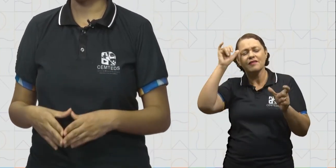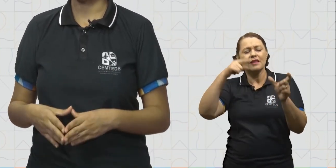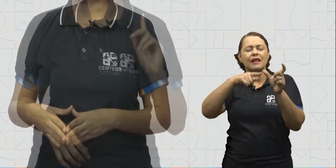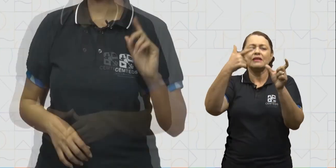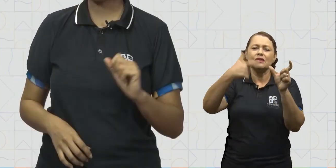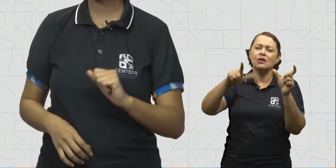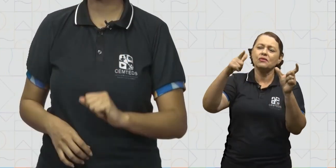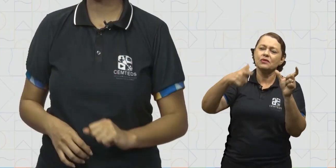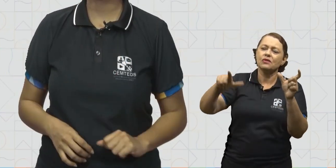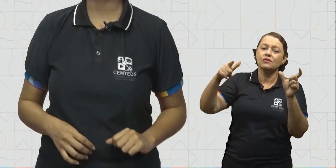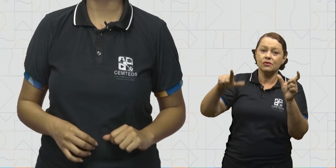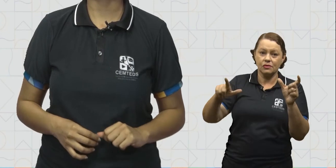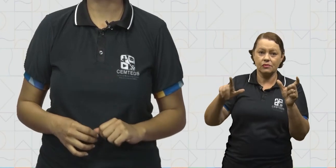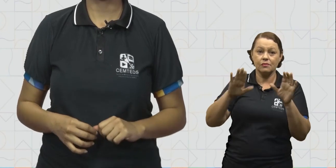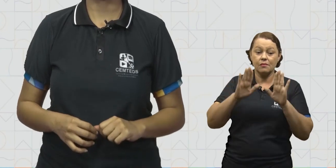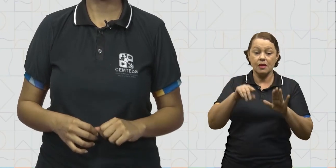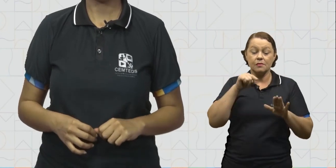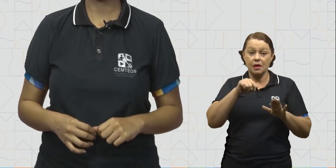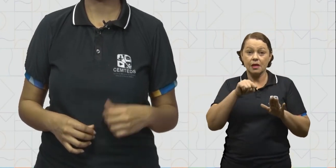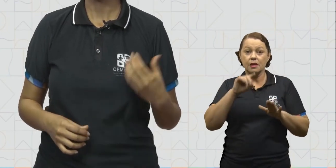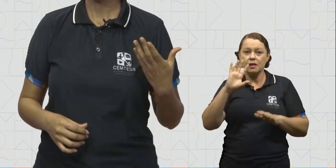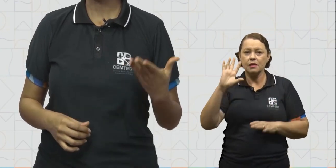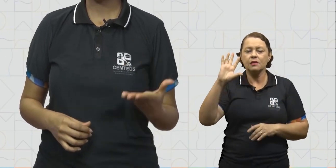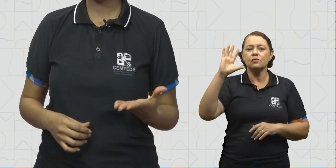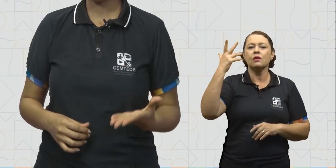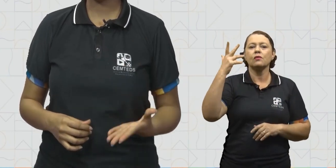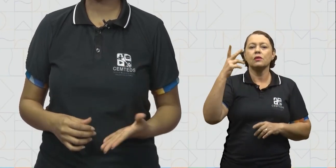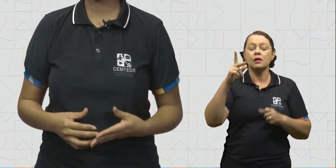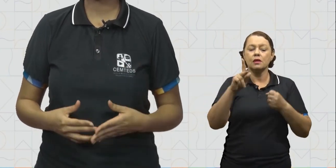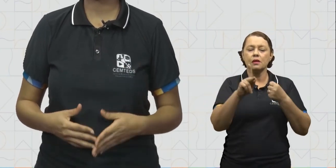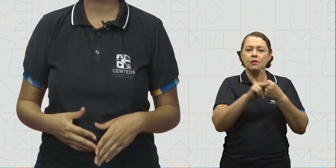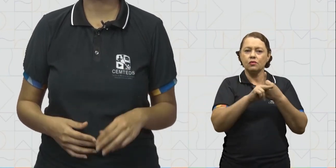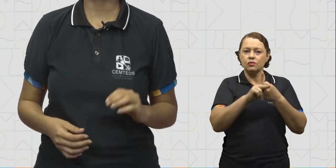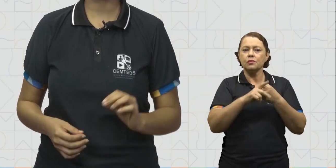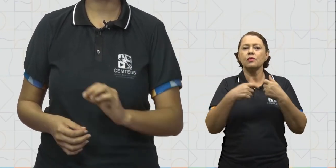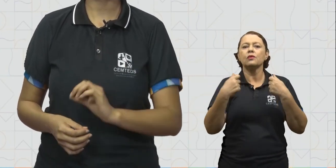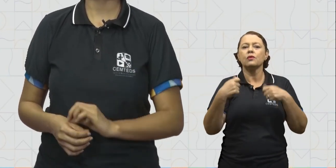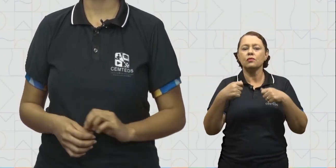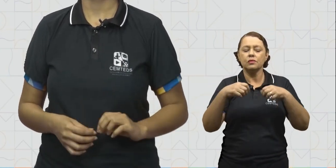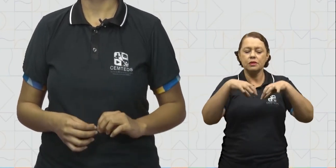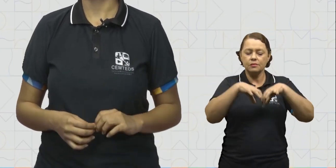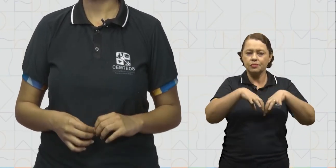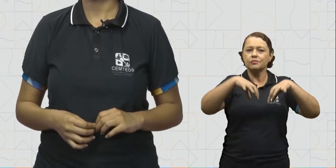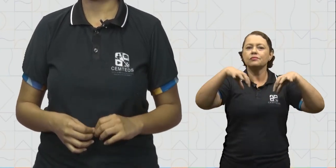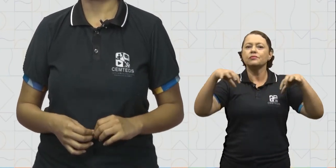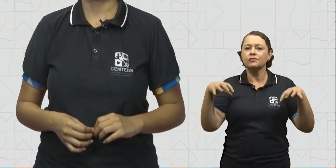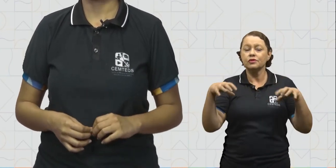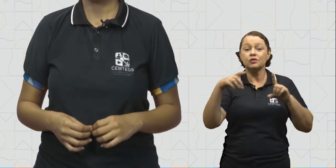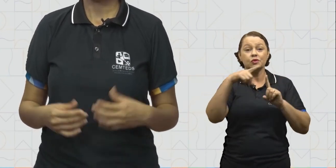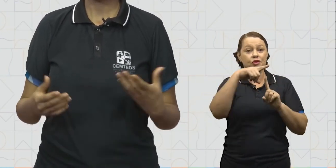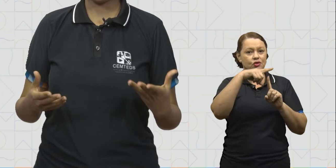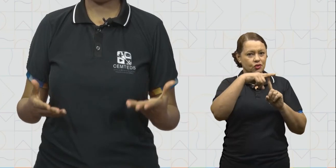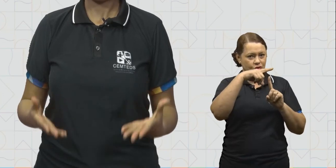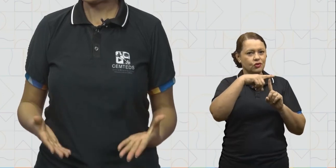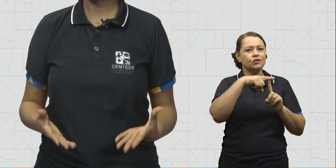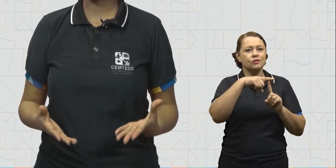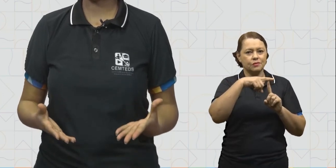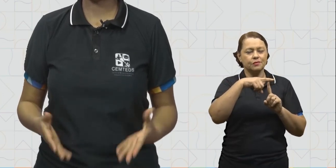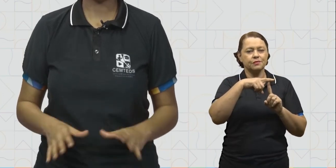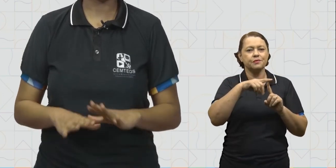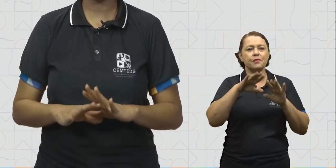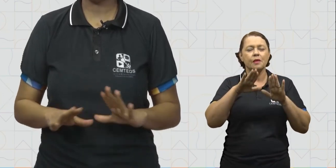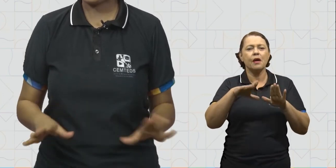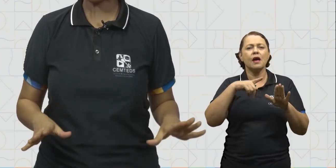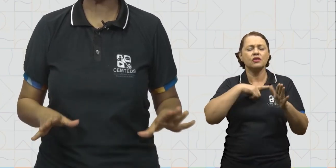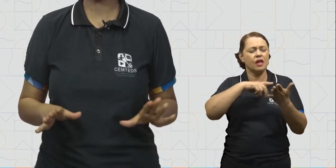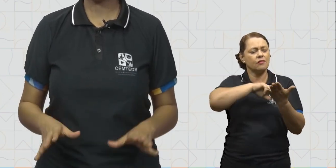repetição. Para que essa função aconteça, os pronomes precisam ser divididos em alguns tipos. E apesar de